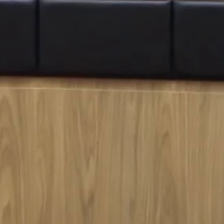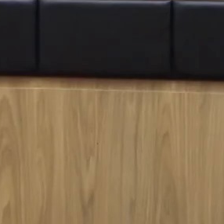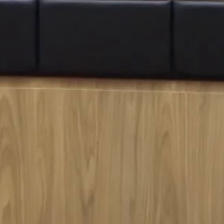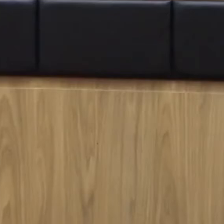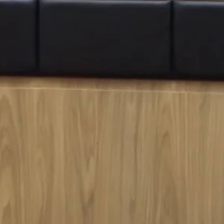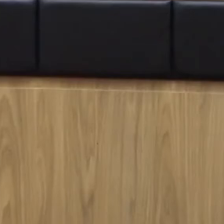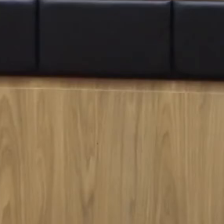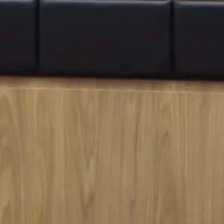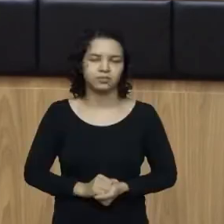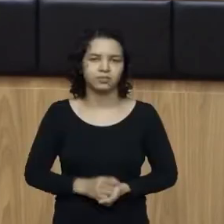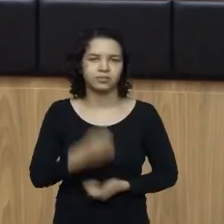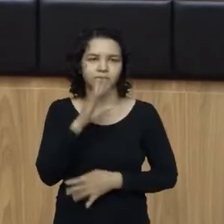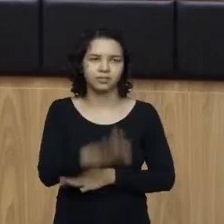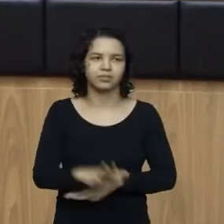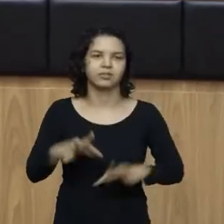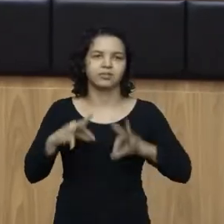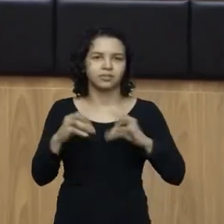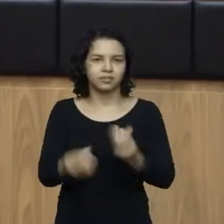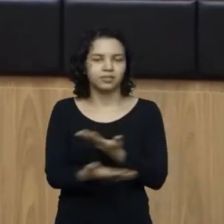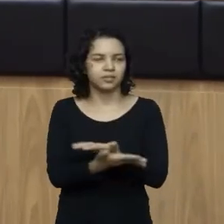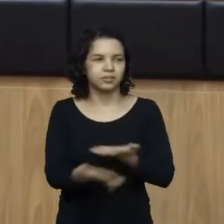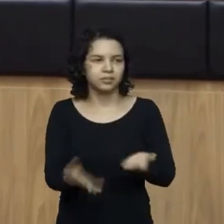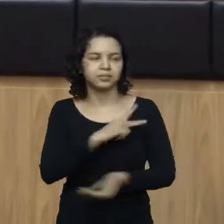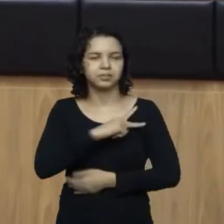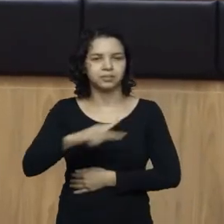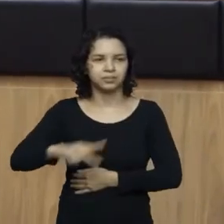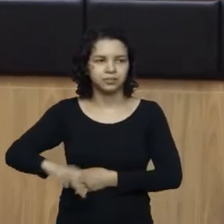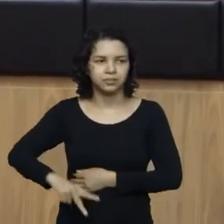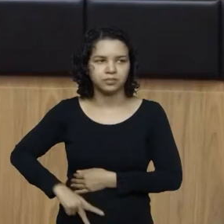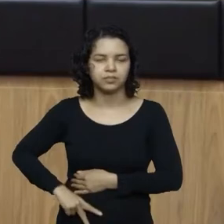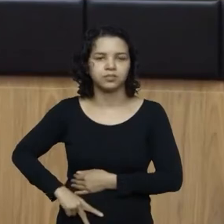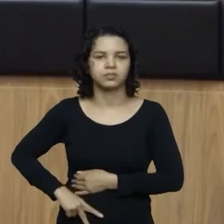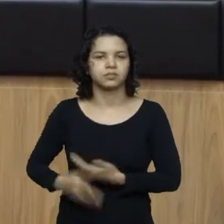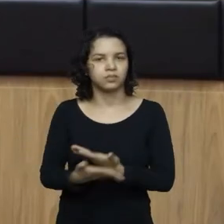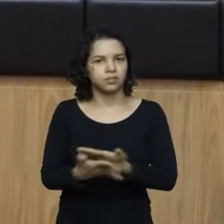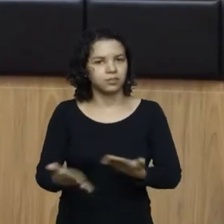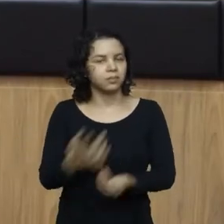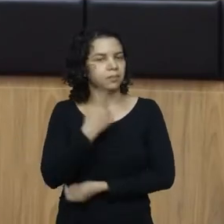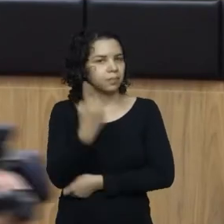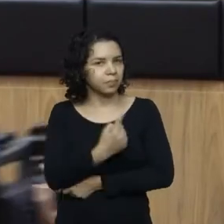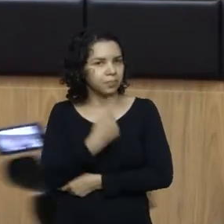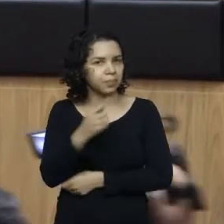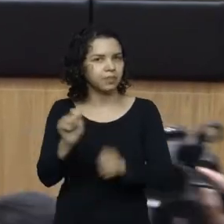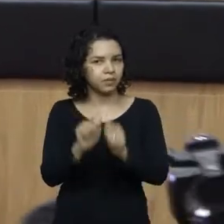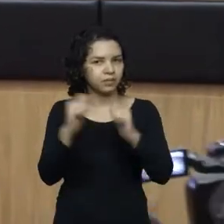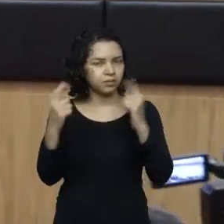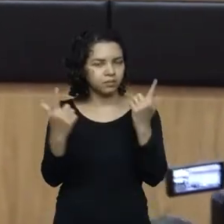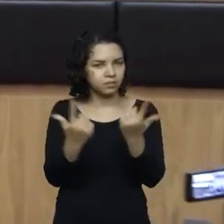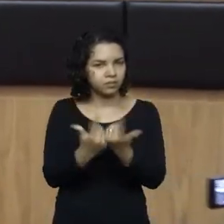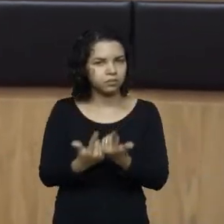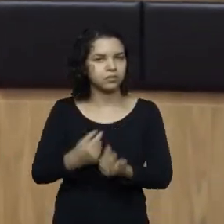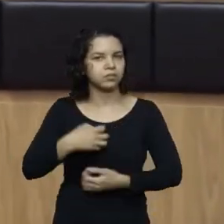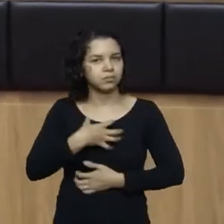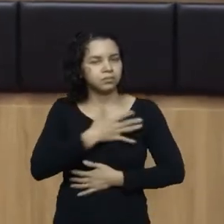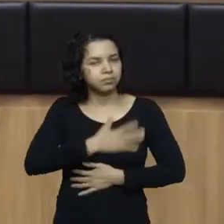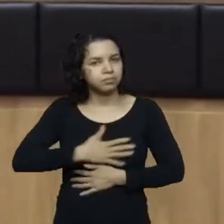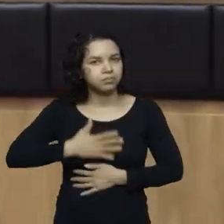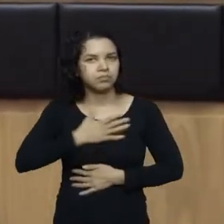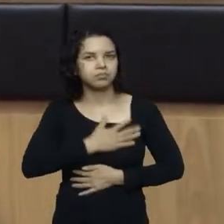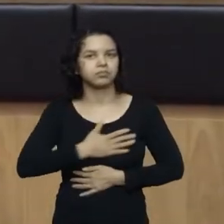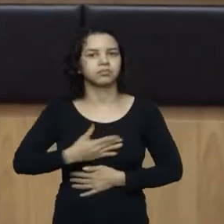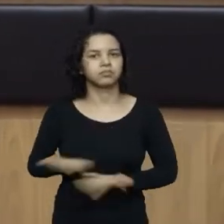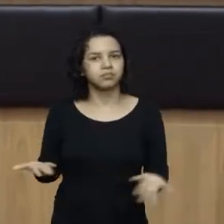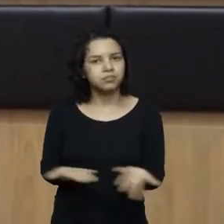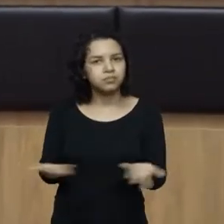Muito boa tarde a todos. Boa tarde, senhor presidente, demais deputados da Assembleia. É com muita satisfação que nós estamos